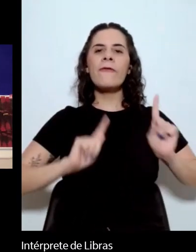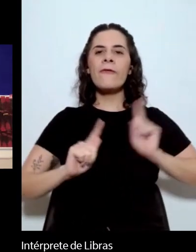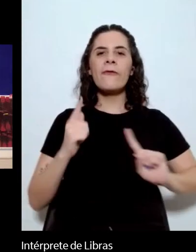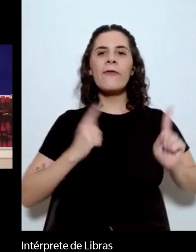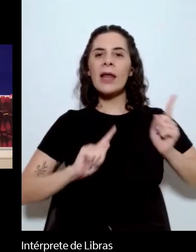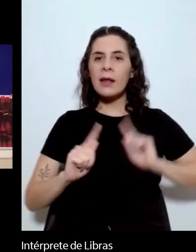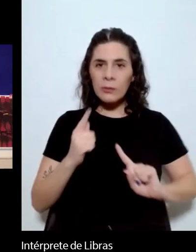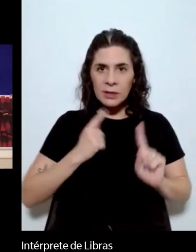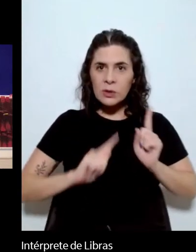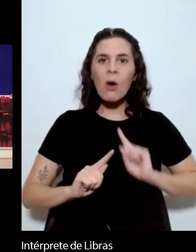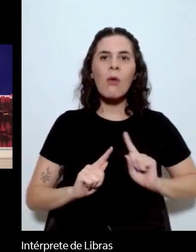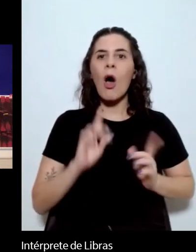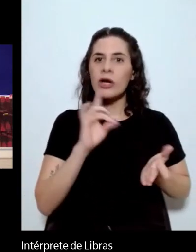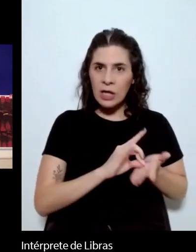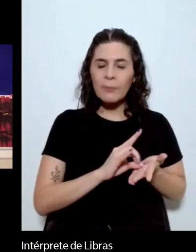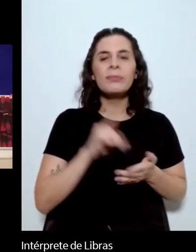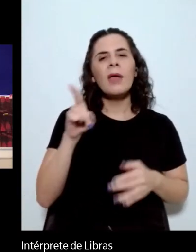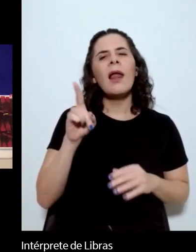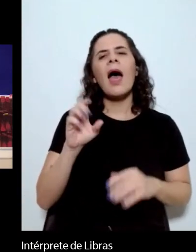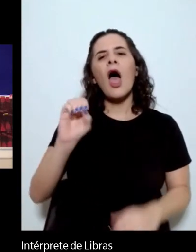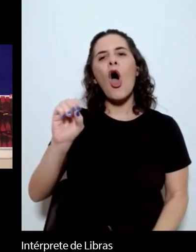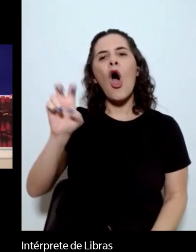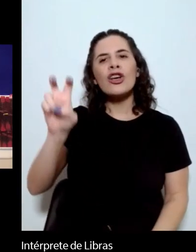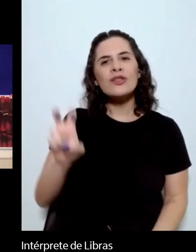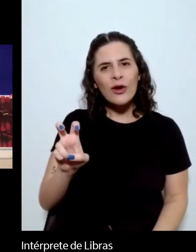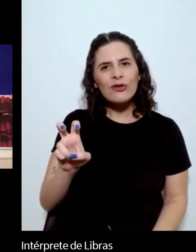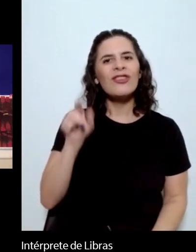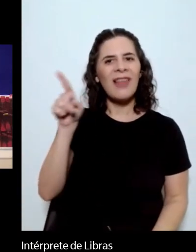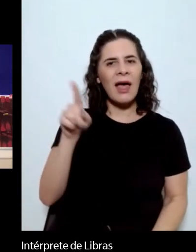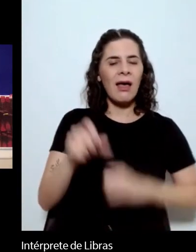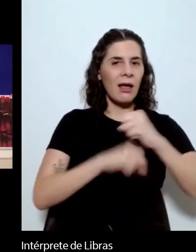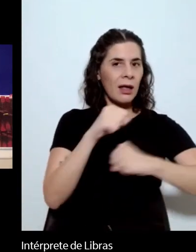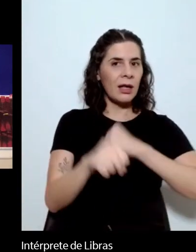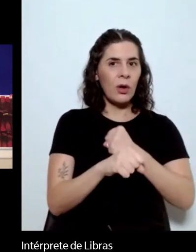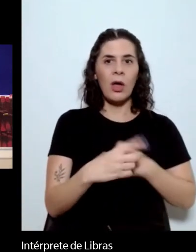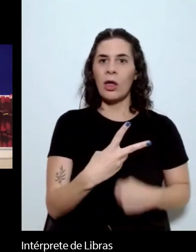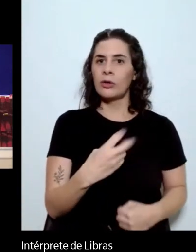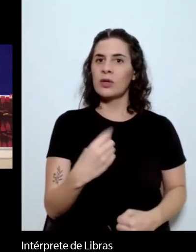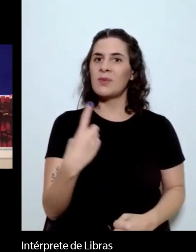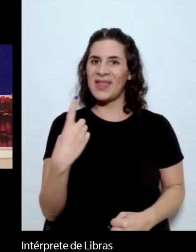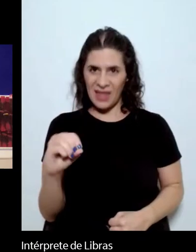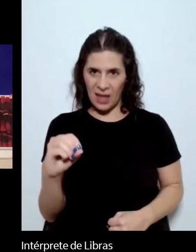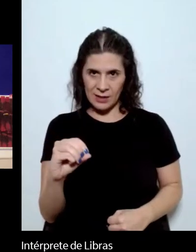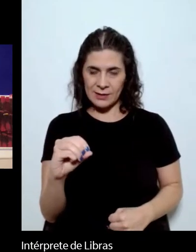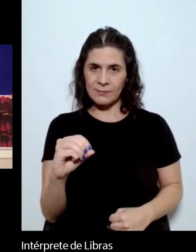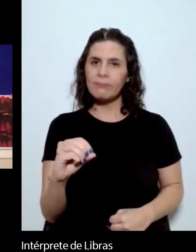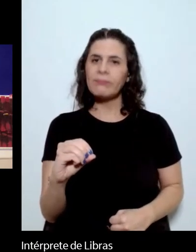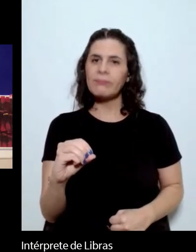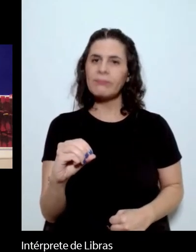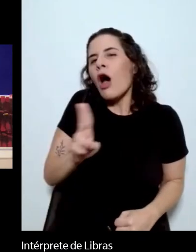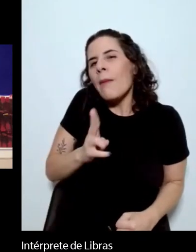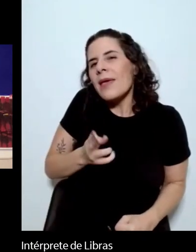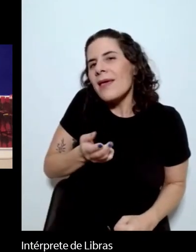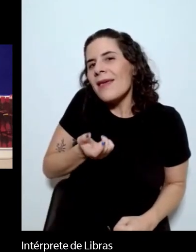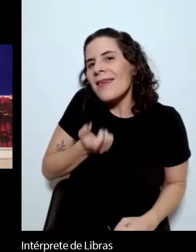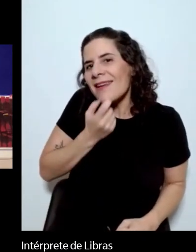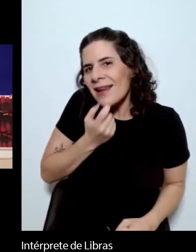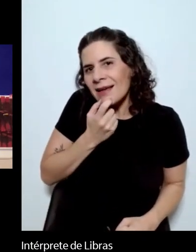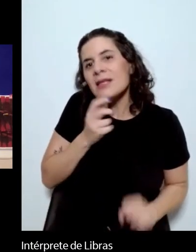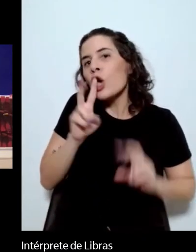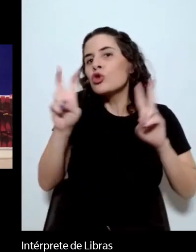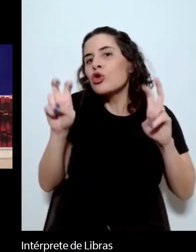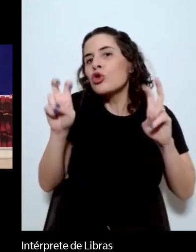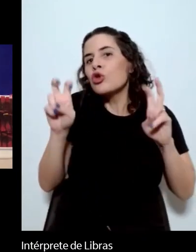Oxford University Press em 2010. O livro se chama Adverse Genres em Fernando Pessoa. Em 2006,